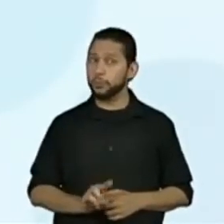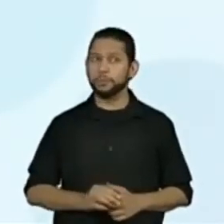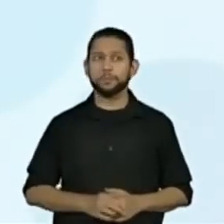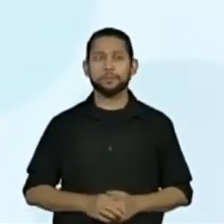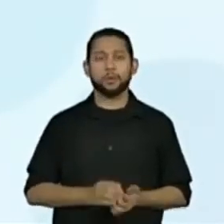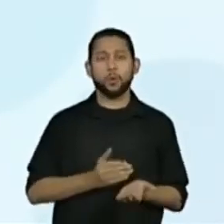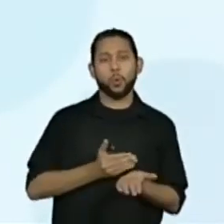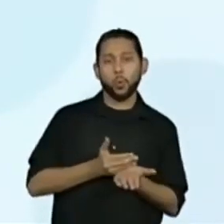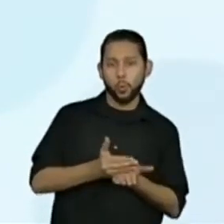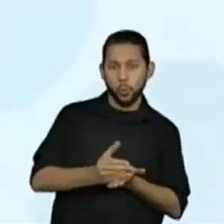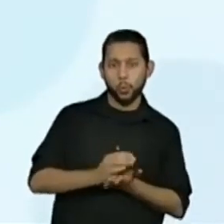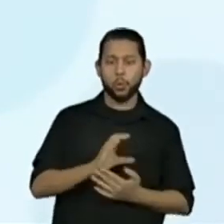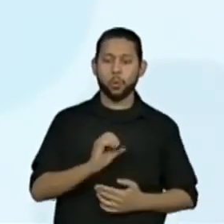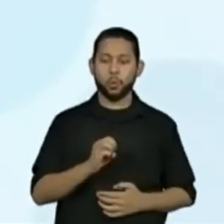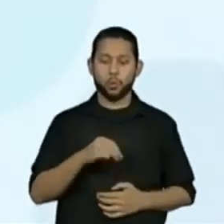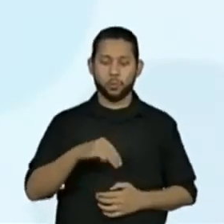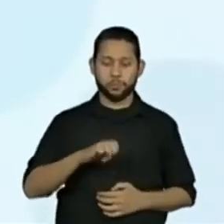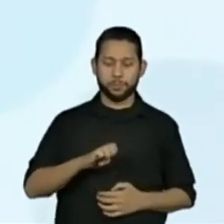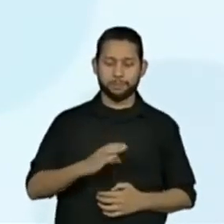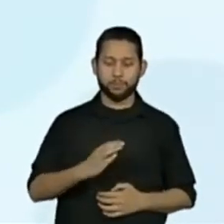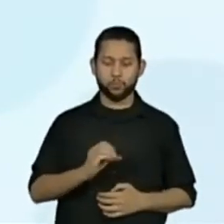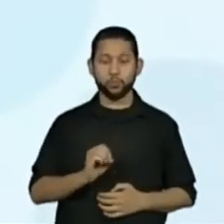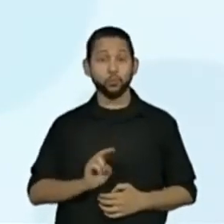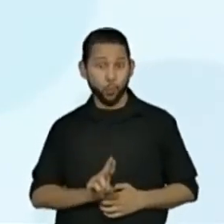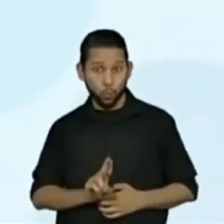Começou, que termina com U.